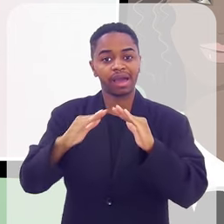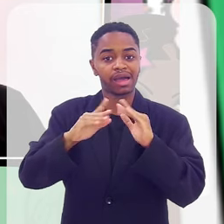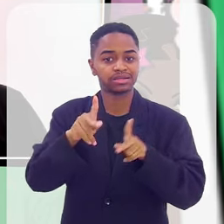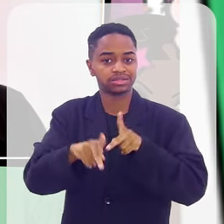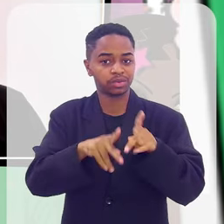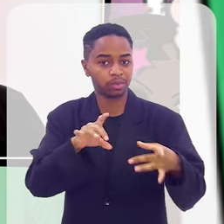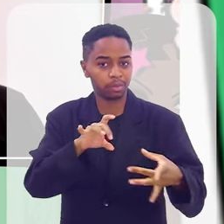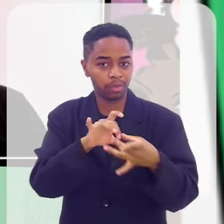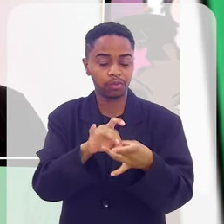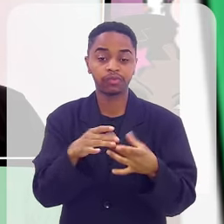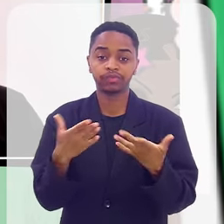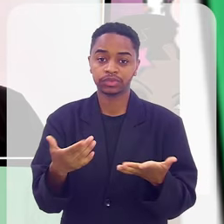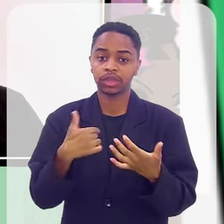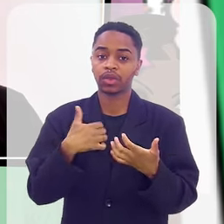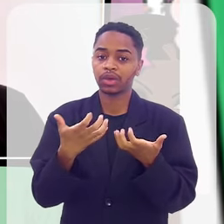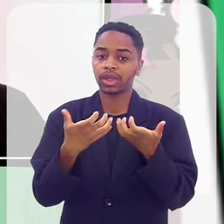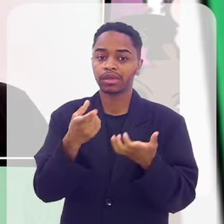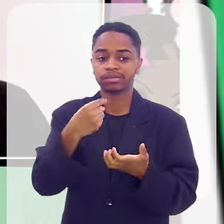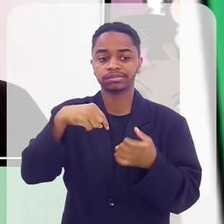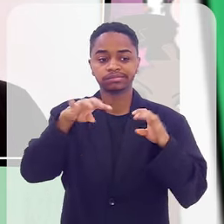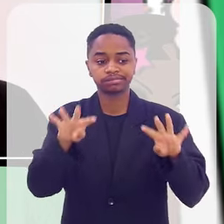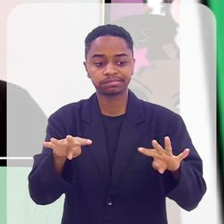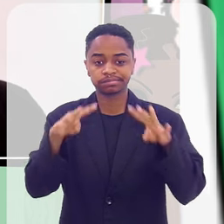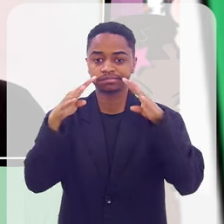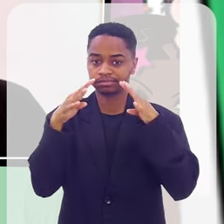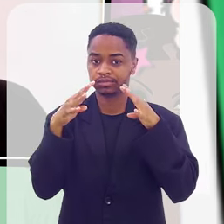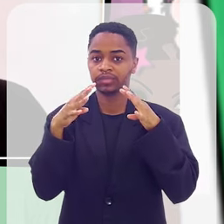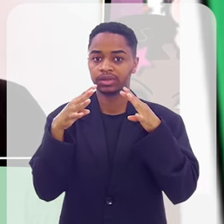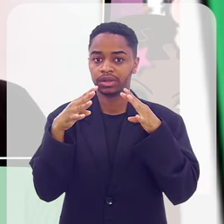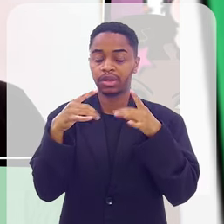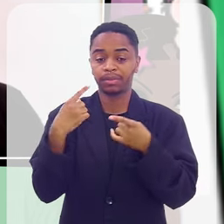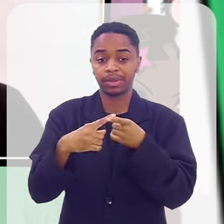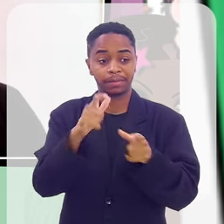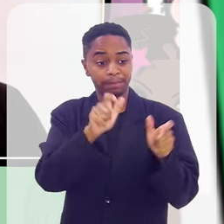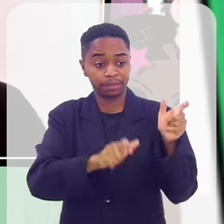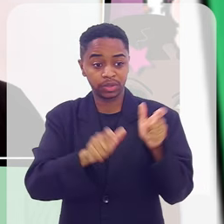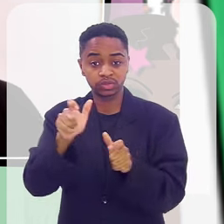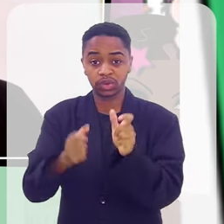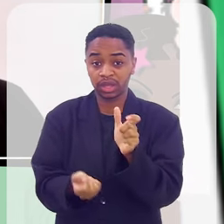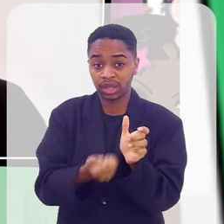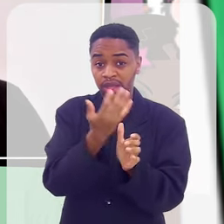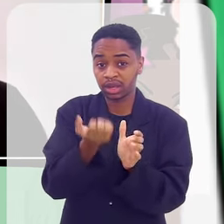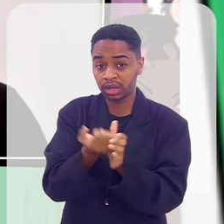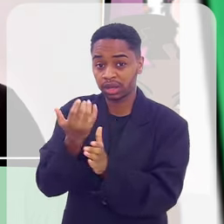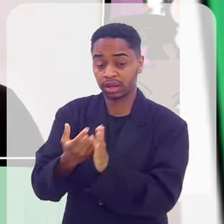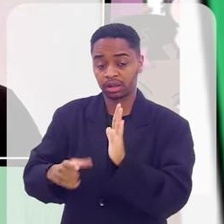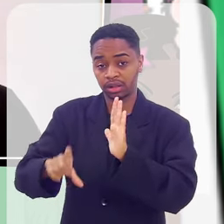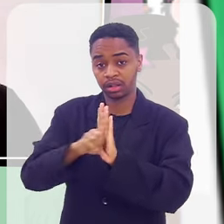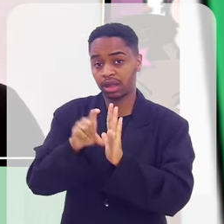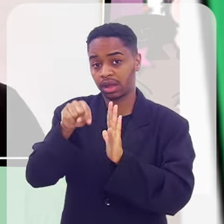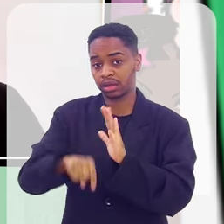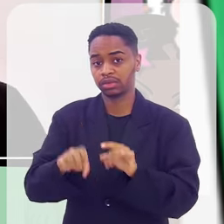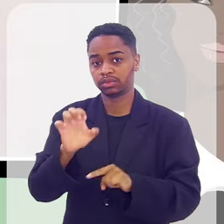Eu queria... Exatamente. A na atenção, as pessoas que legislam pelo nosso Estado,